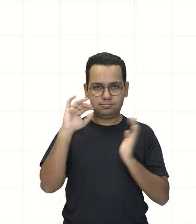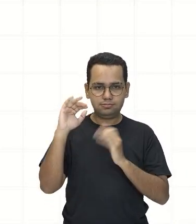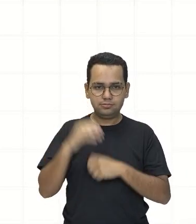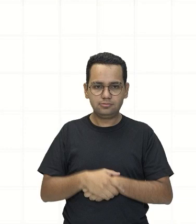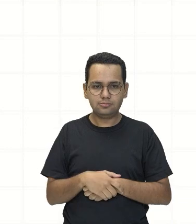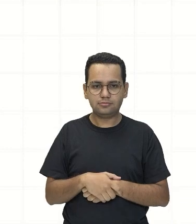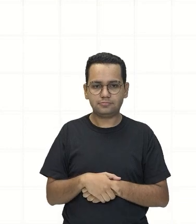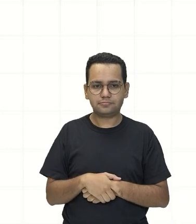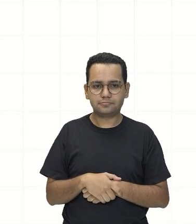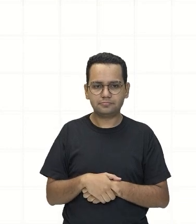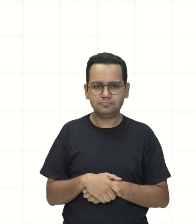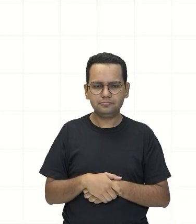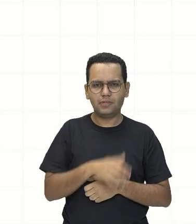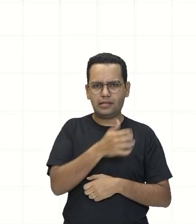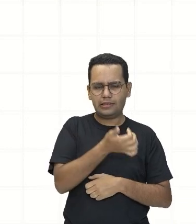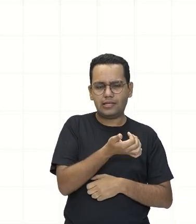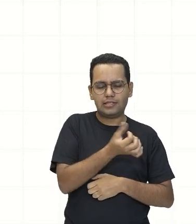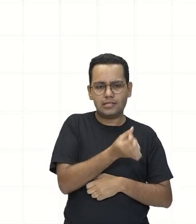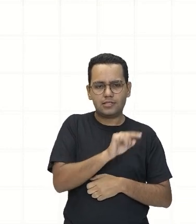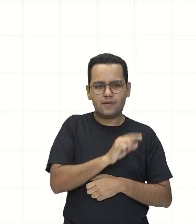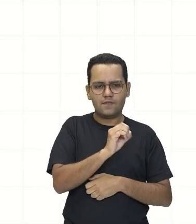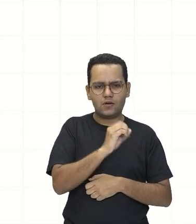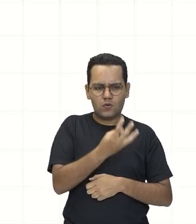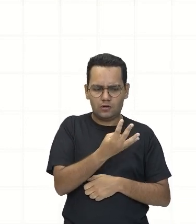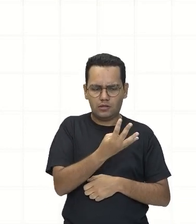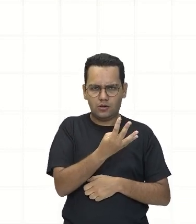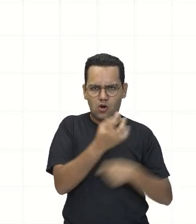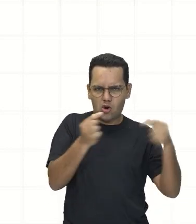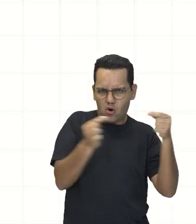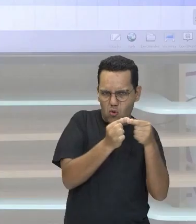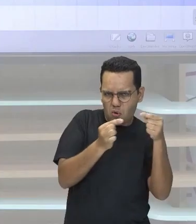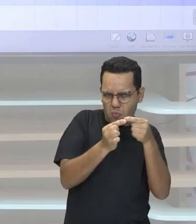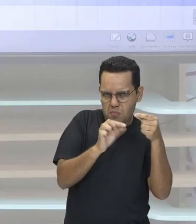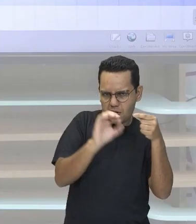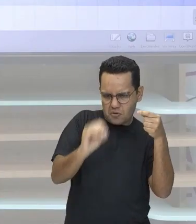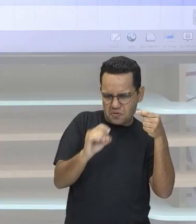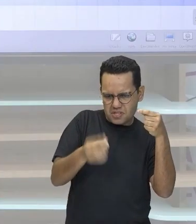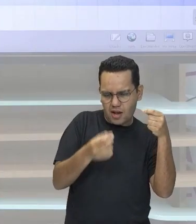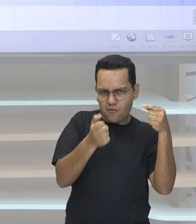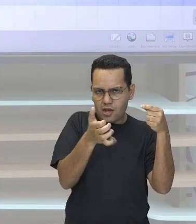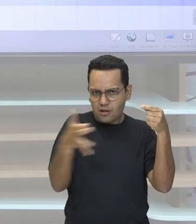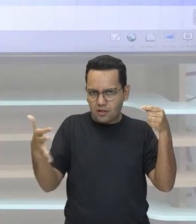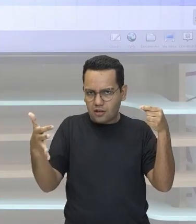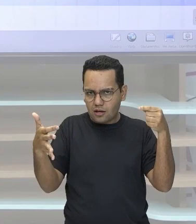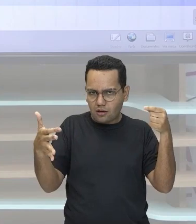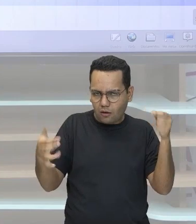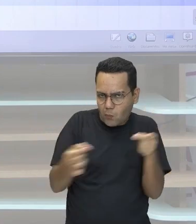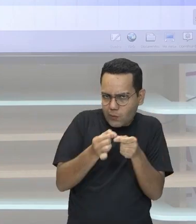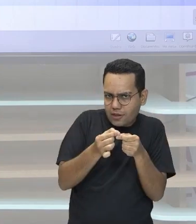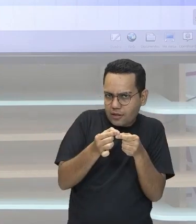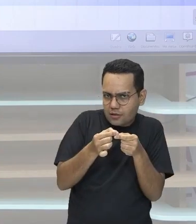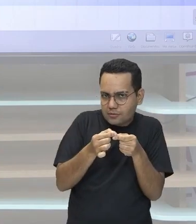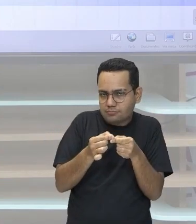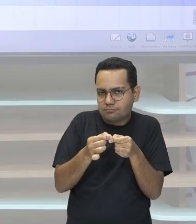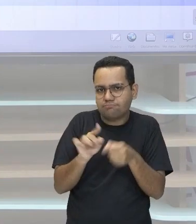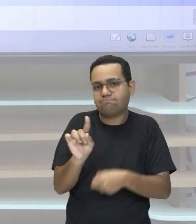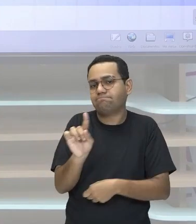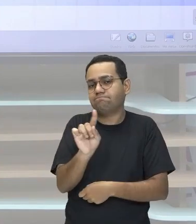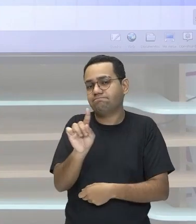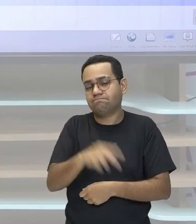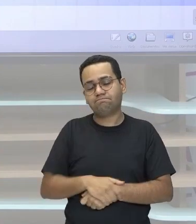notação científica? Não O número não está em notação científica Por que ele não está em notação científica?